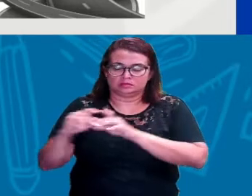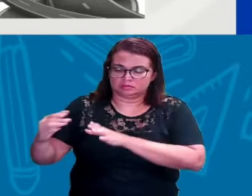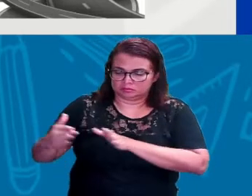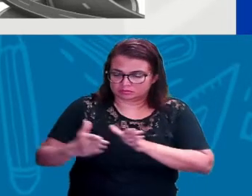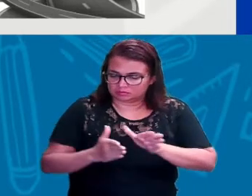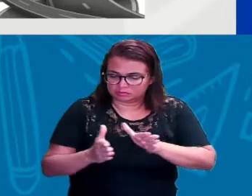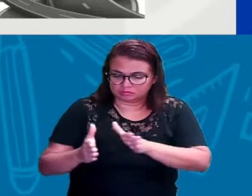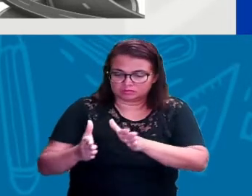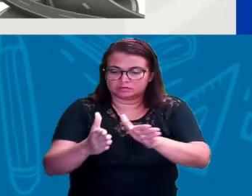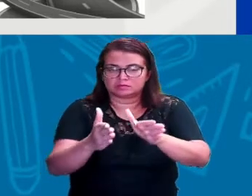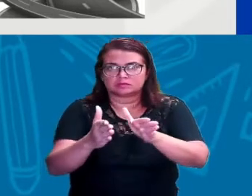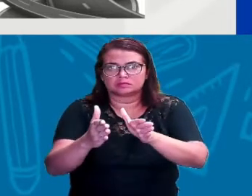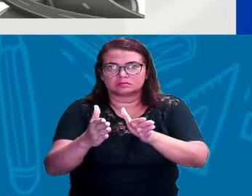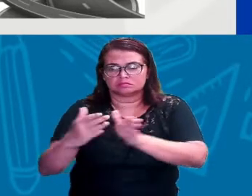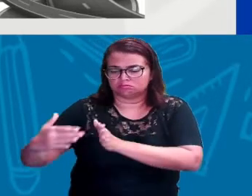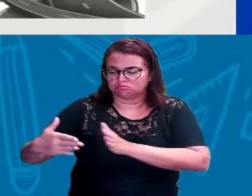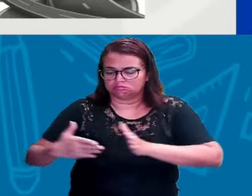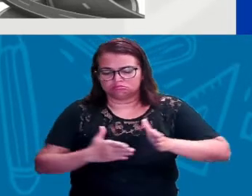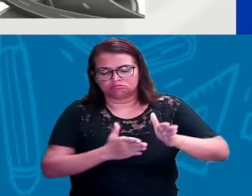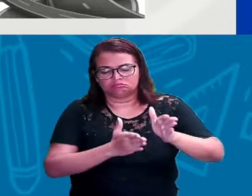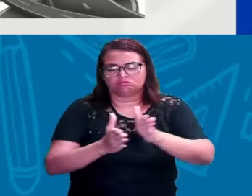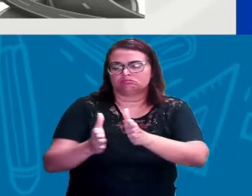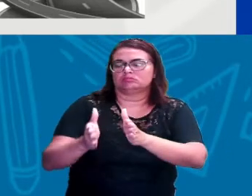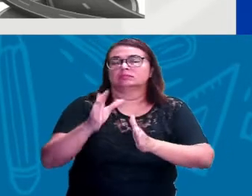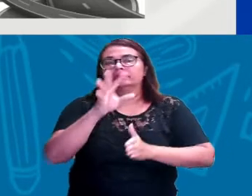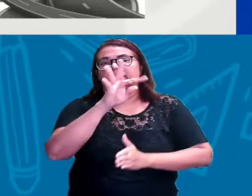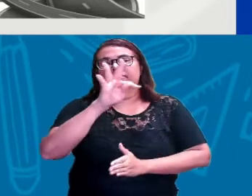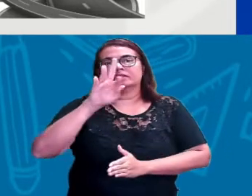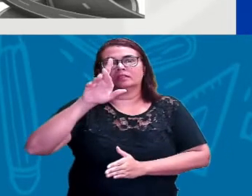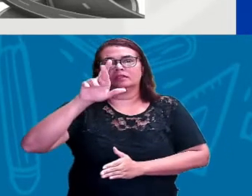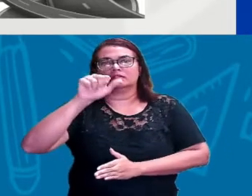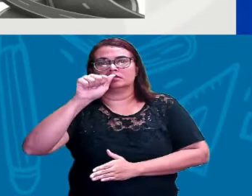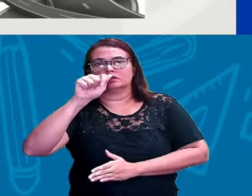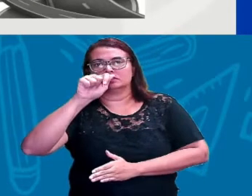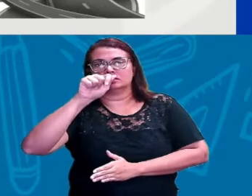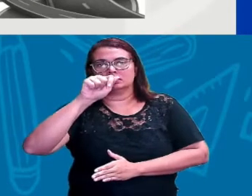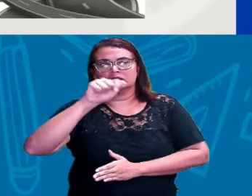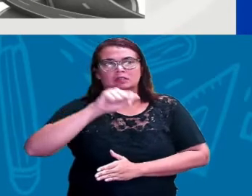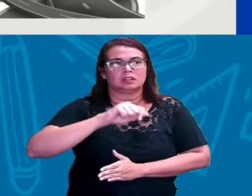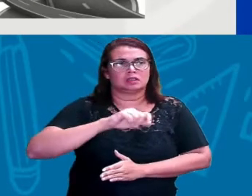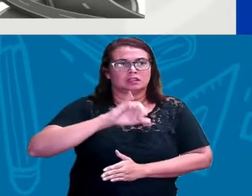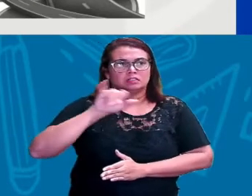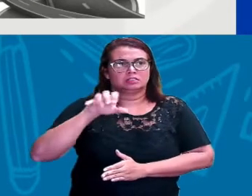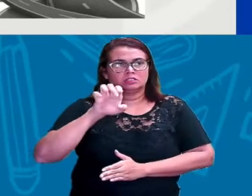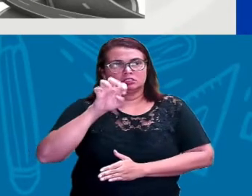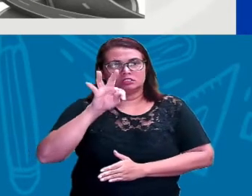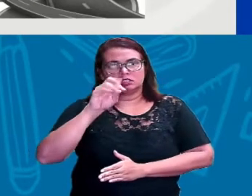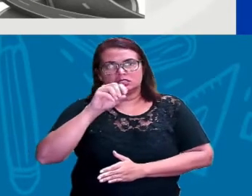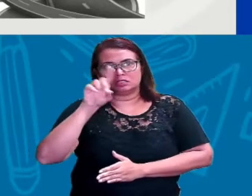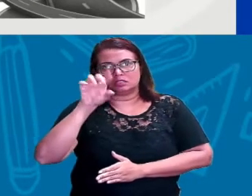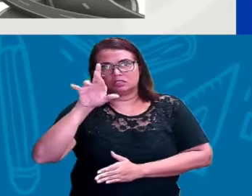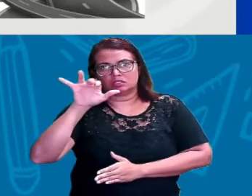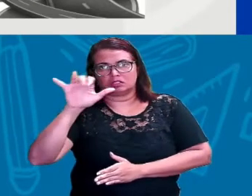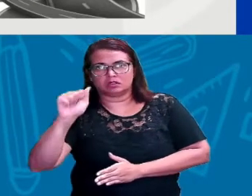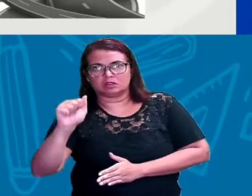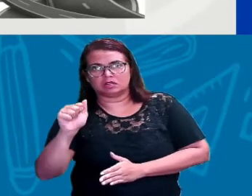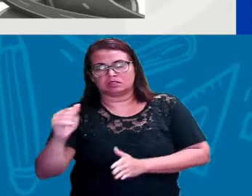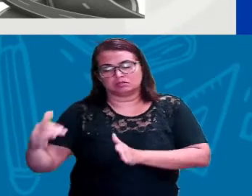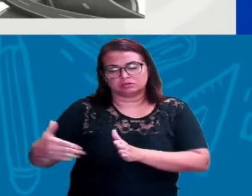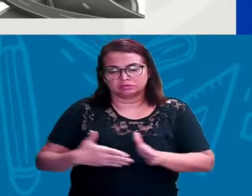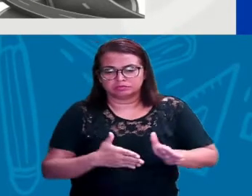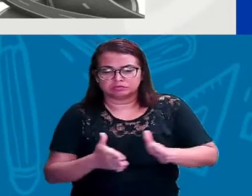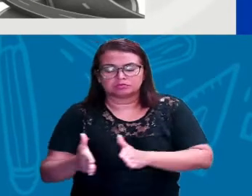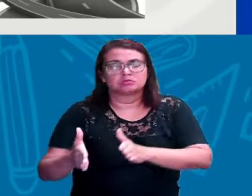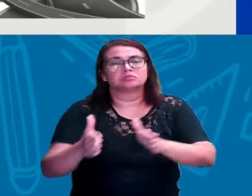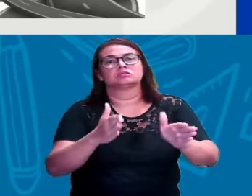sentido, sobre direção. É importante que a gente perceba o que significa cada uma dessas